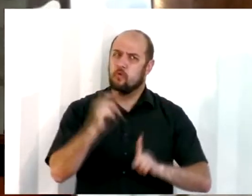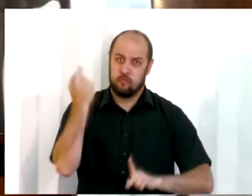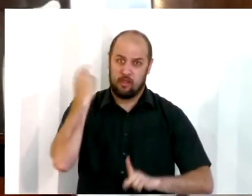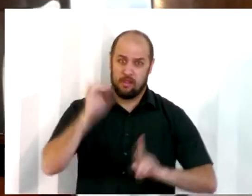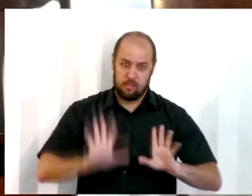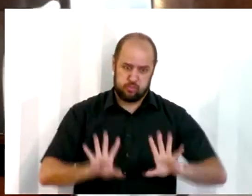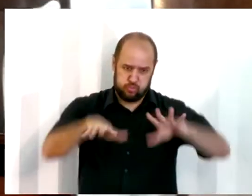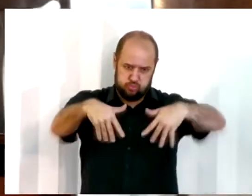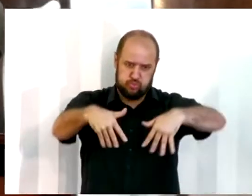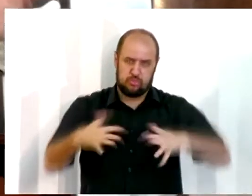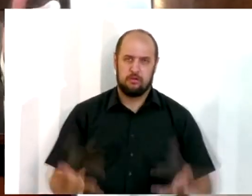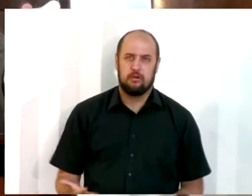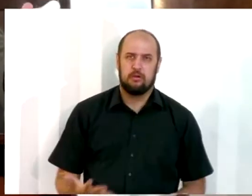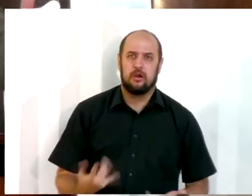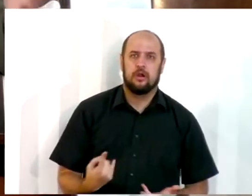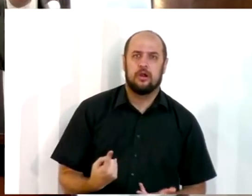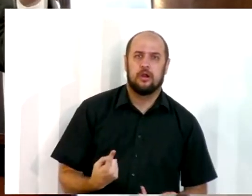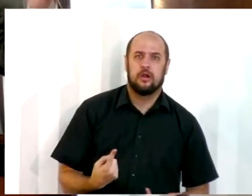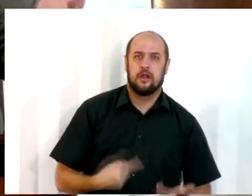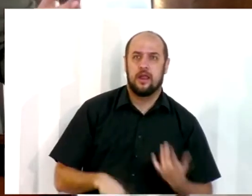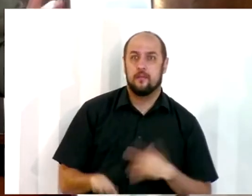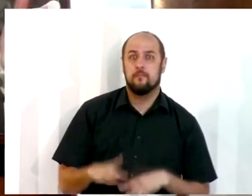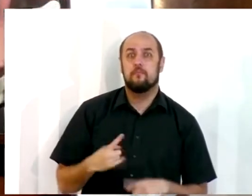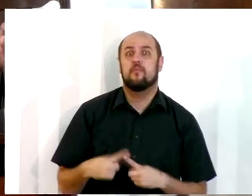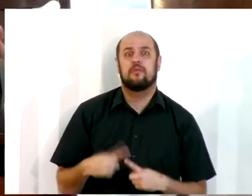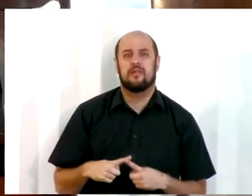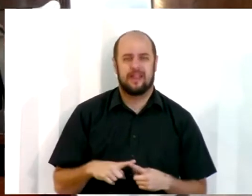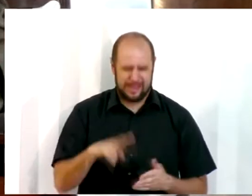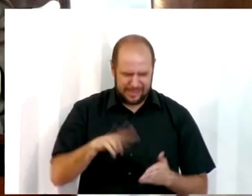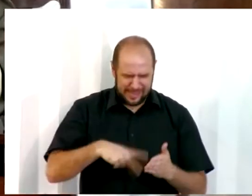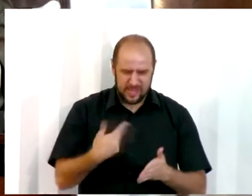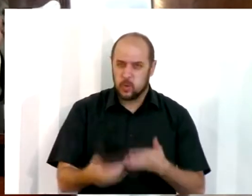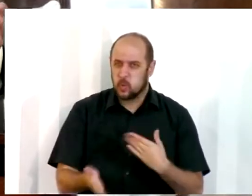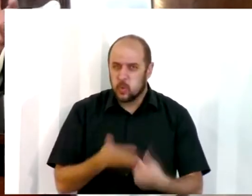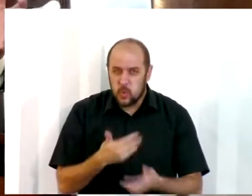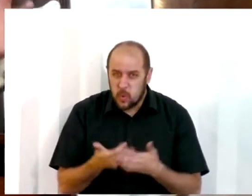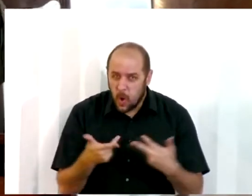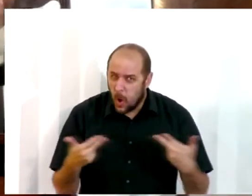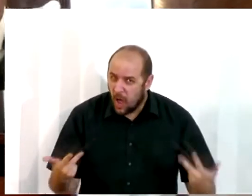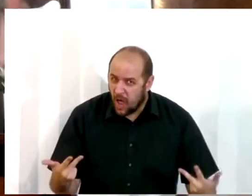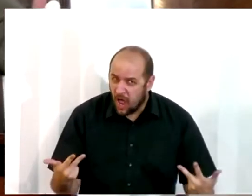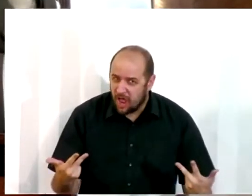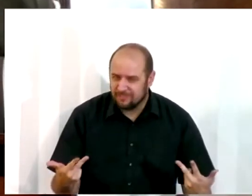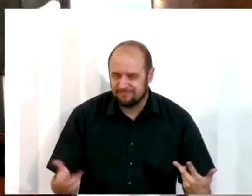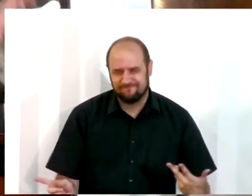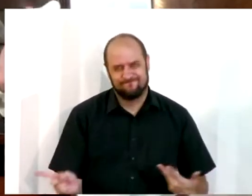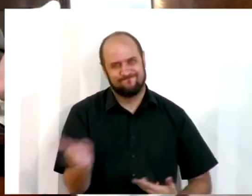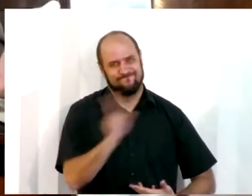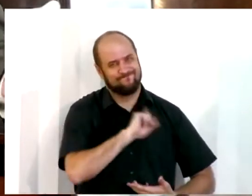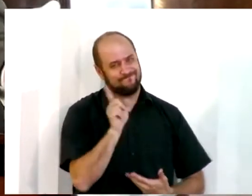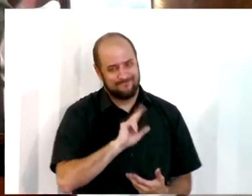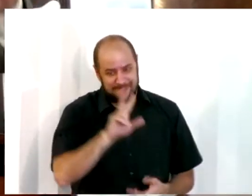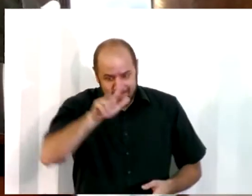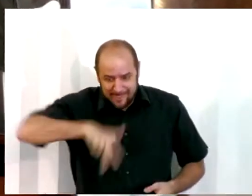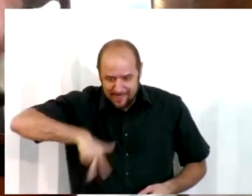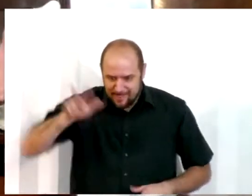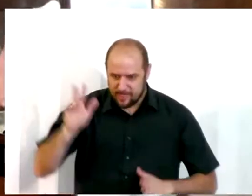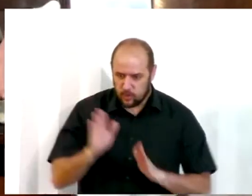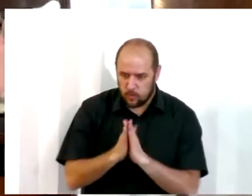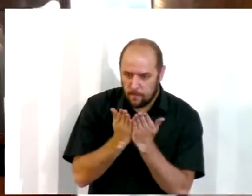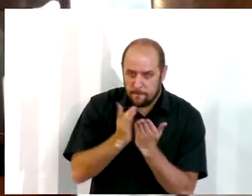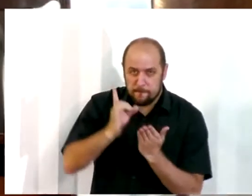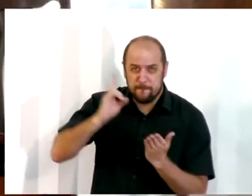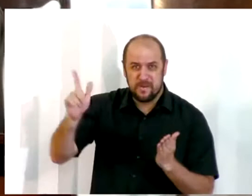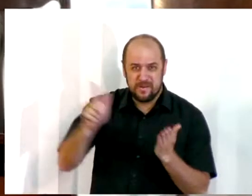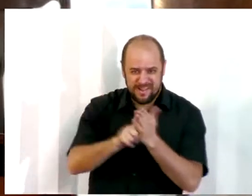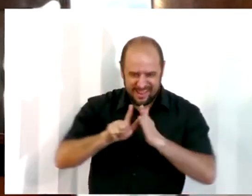quando Esdras começou a ler a Palavra de Deus? Por ele estava lendo qualquer livro, irmãos? Ele estava lendo a Palavra do Senhor, a lei